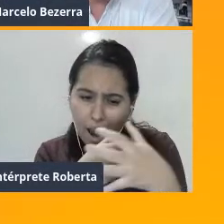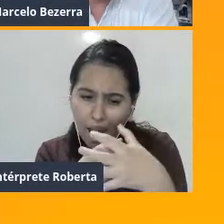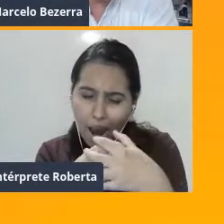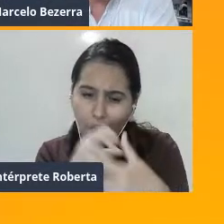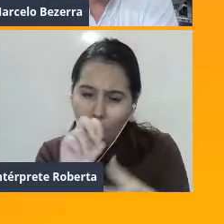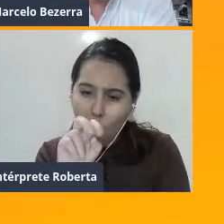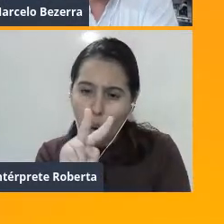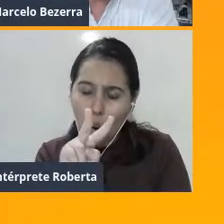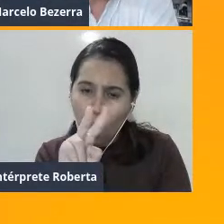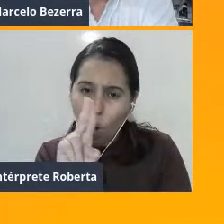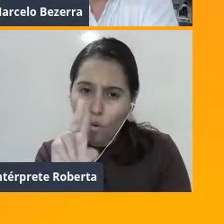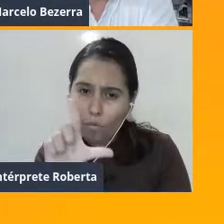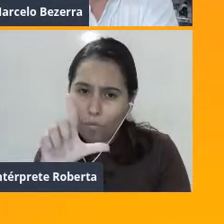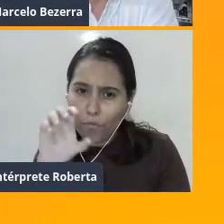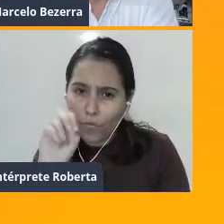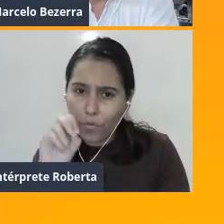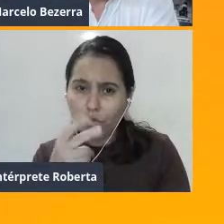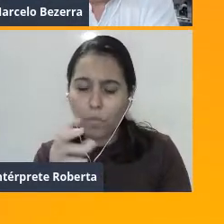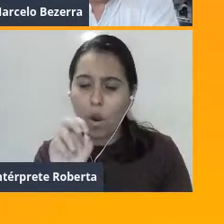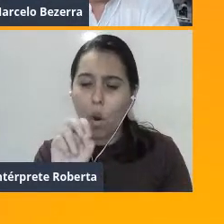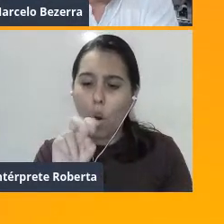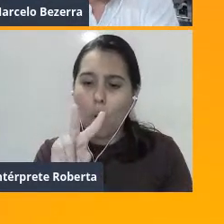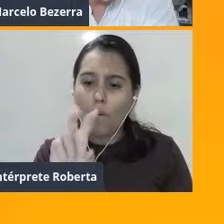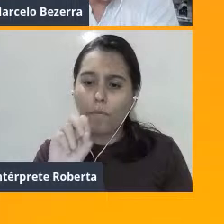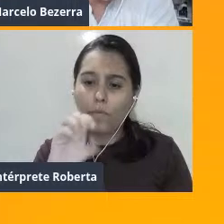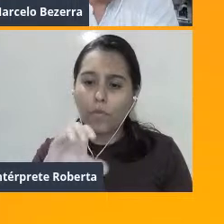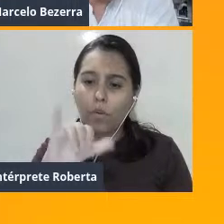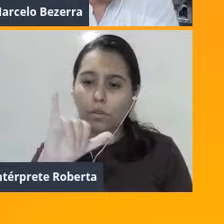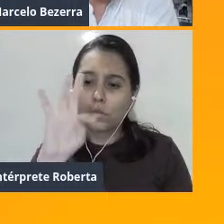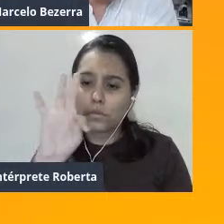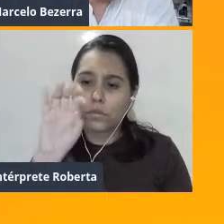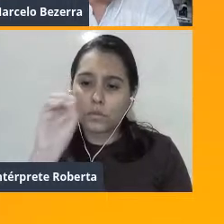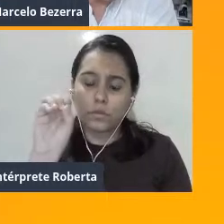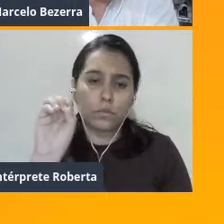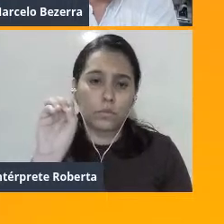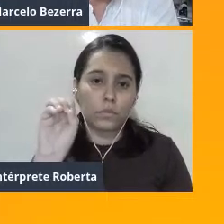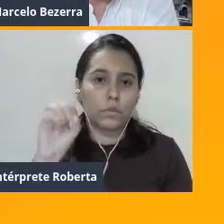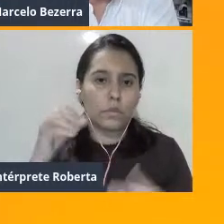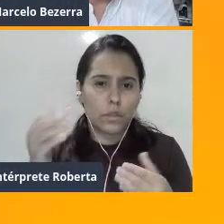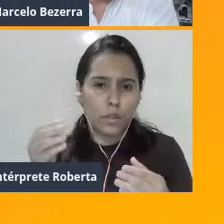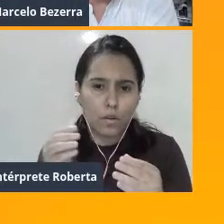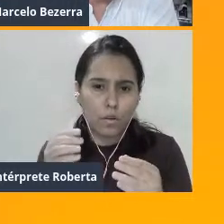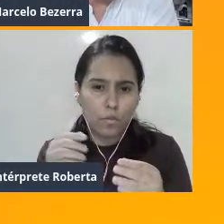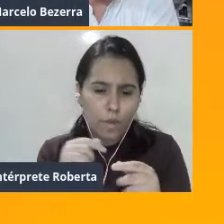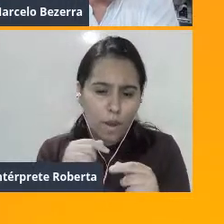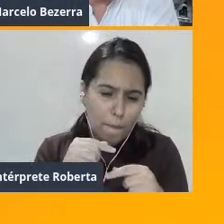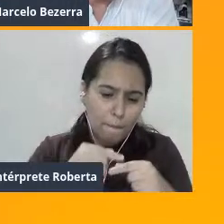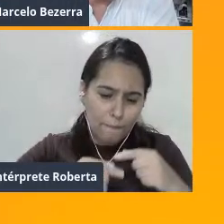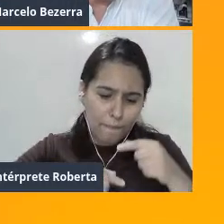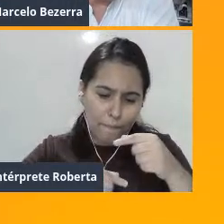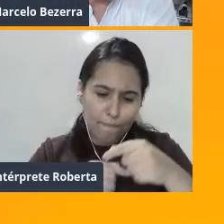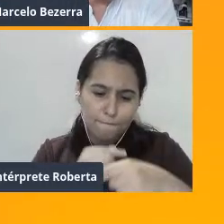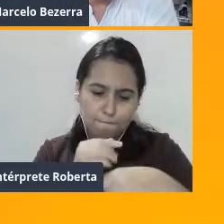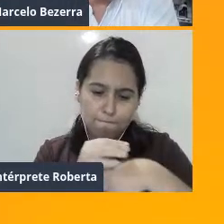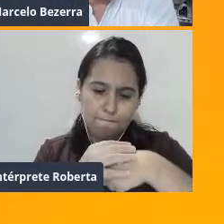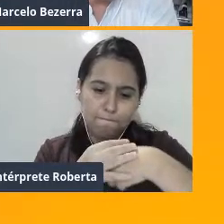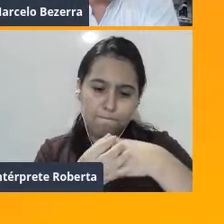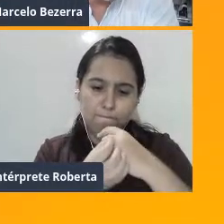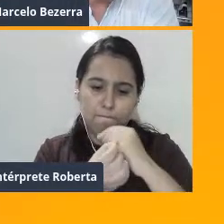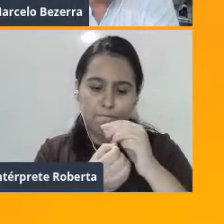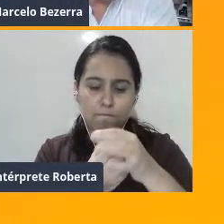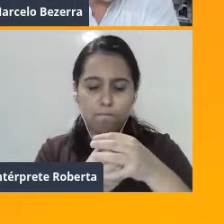tecnicamente de ovócito, tá? Então, ele se desenvolve dentro do folículo